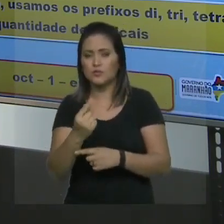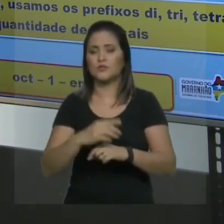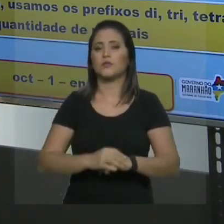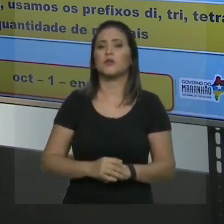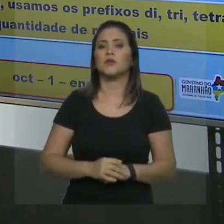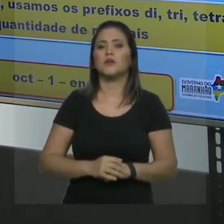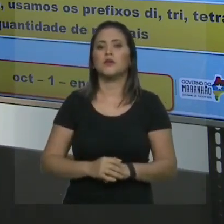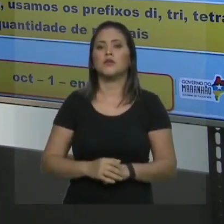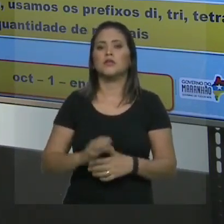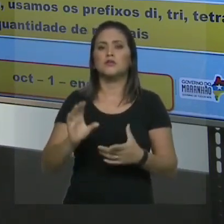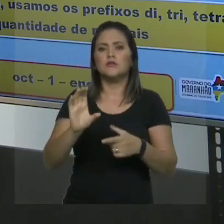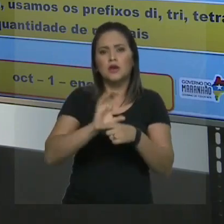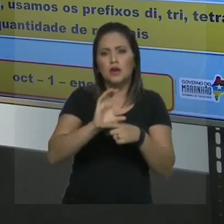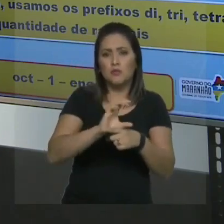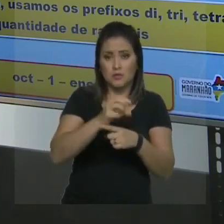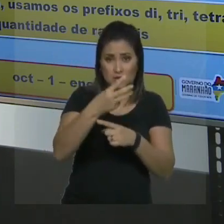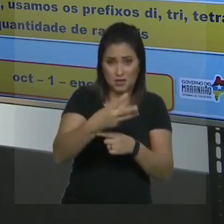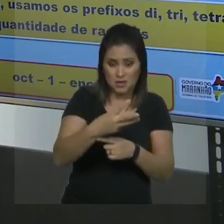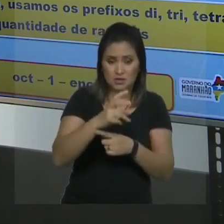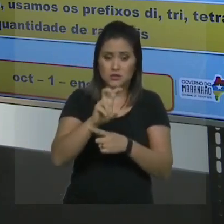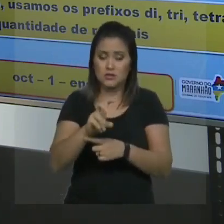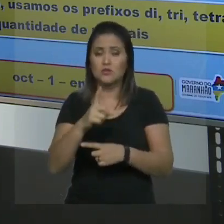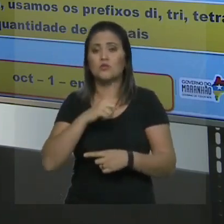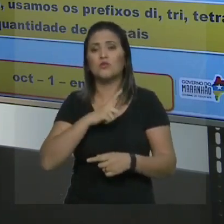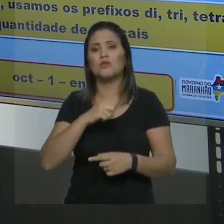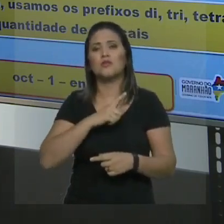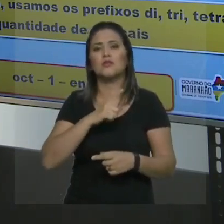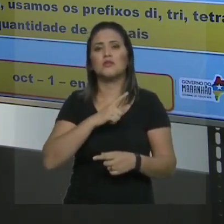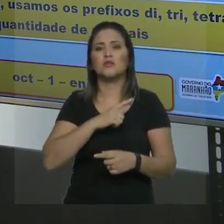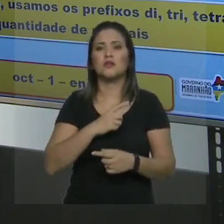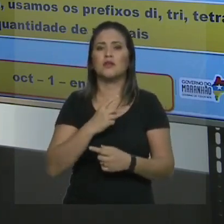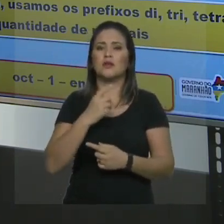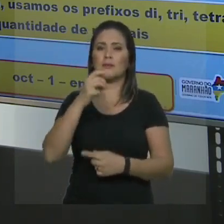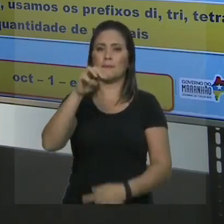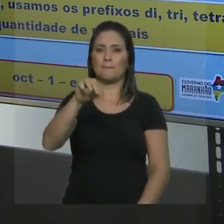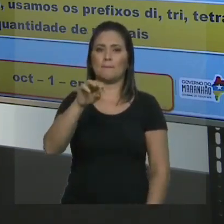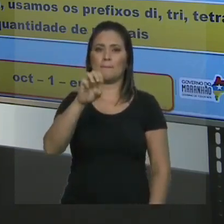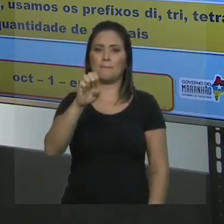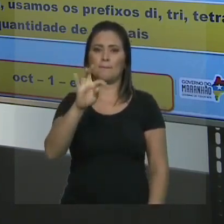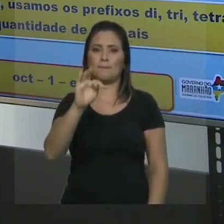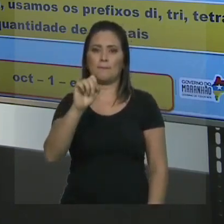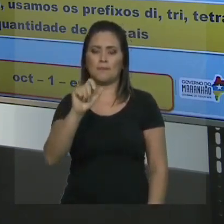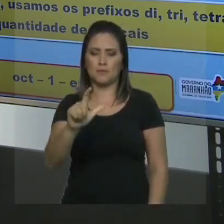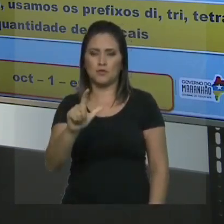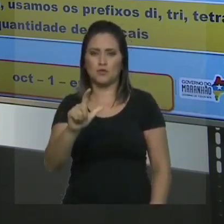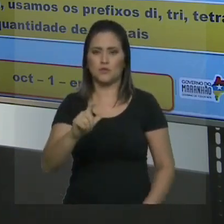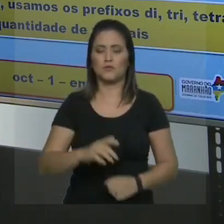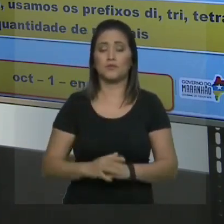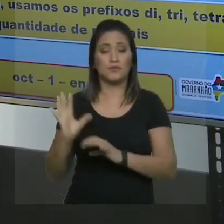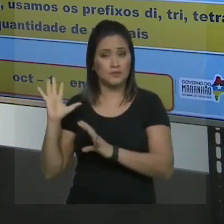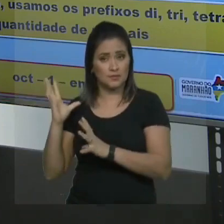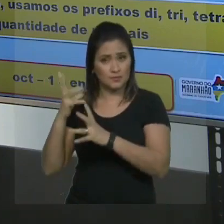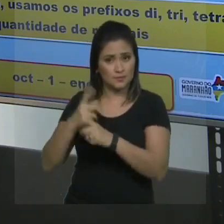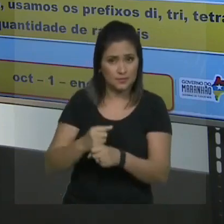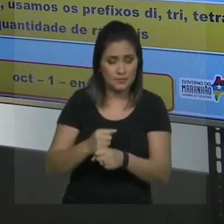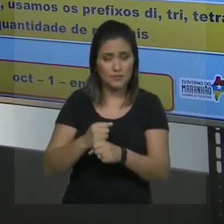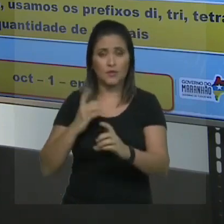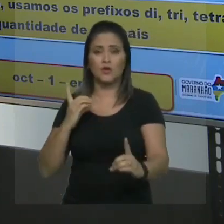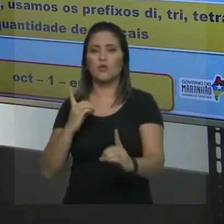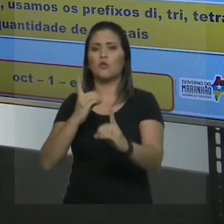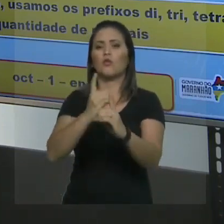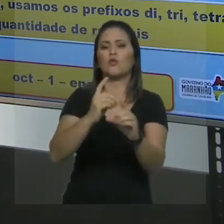radicais, metil. Ok? Tudo bem? Então, recapitulando. Cadê armificada? Achei a cadeia principal.